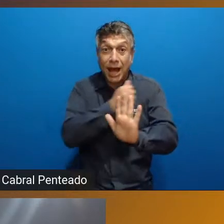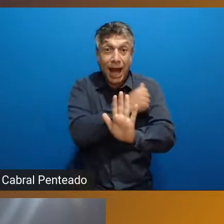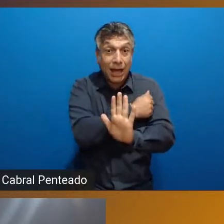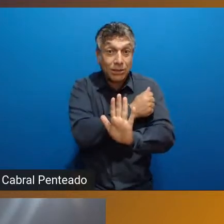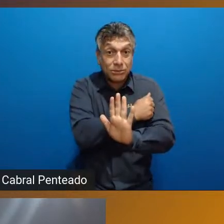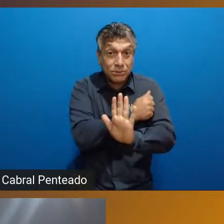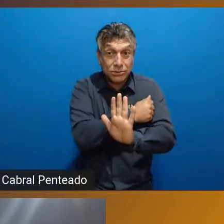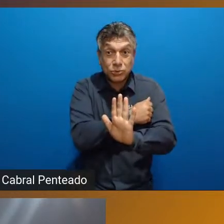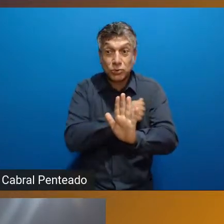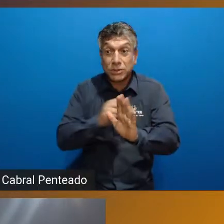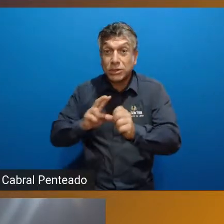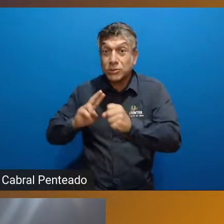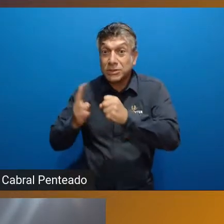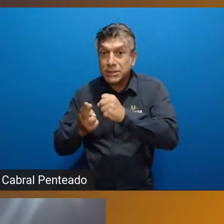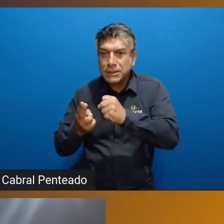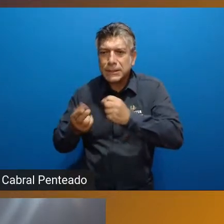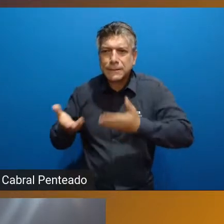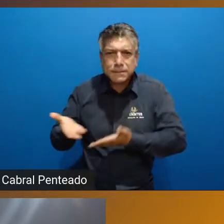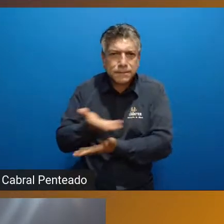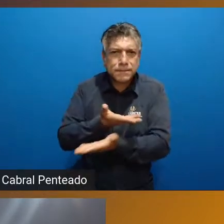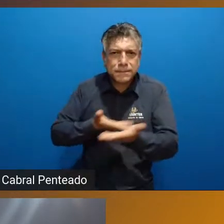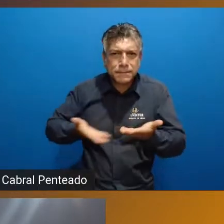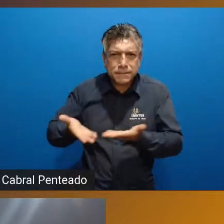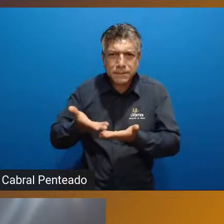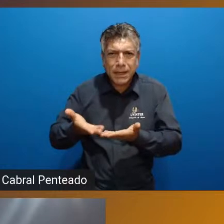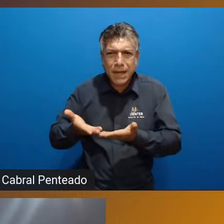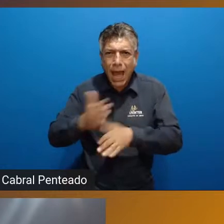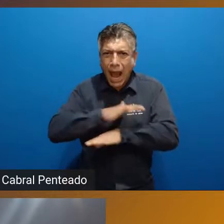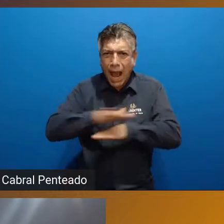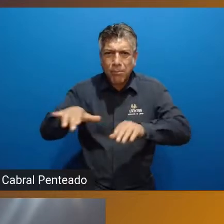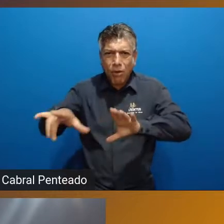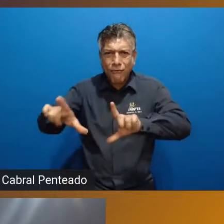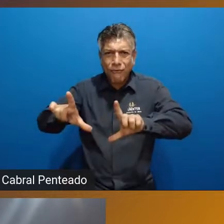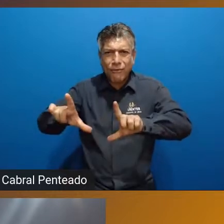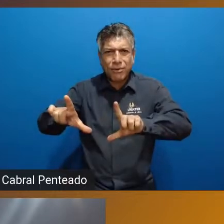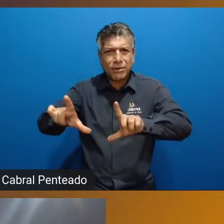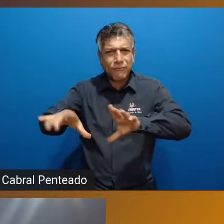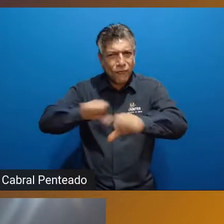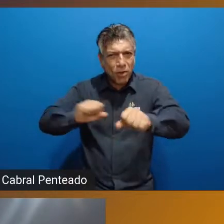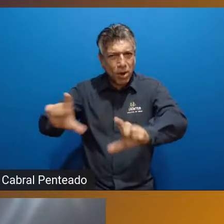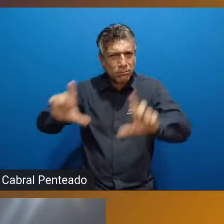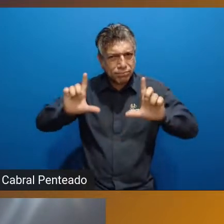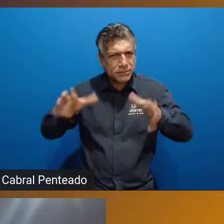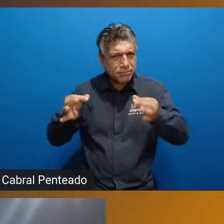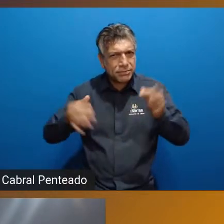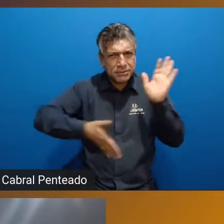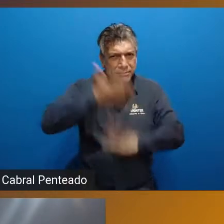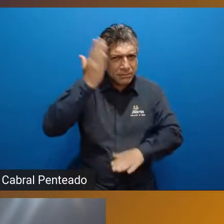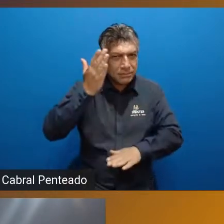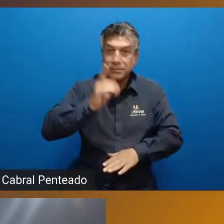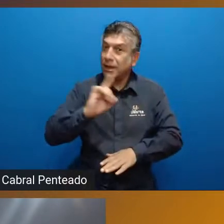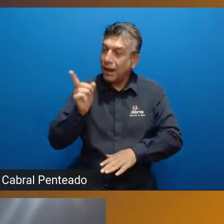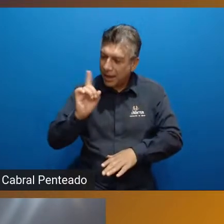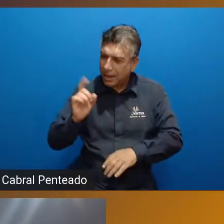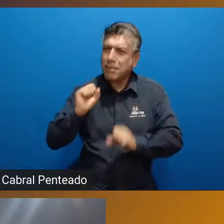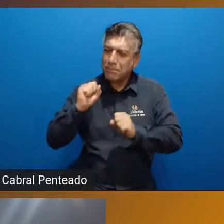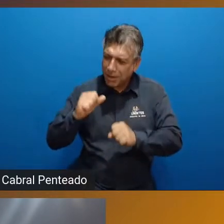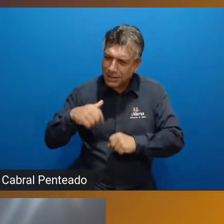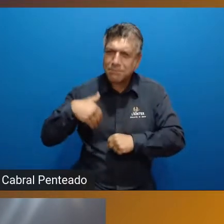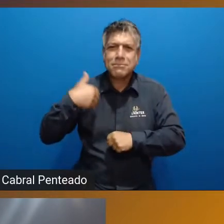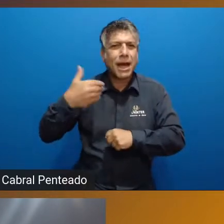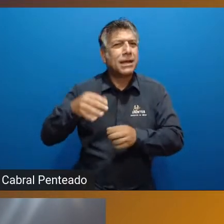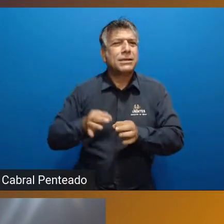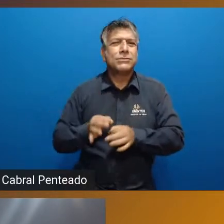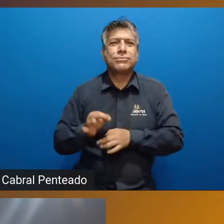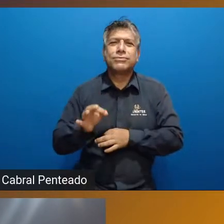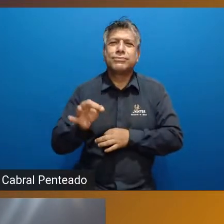com a Uninter não se encerra quando ela termina a sua graduação. Ela pode se seguir por um período muito extenso,